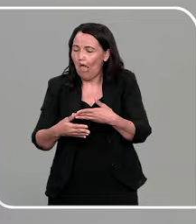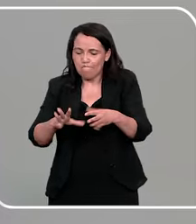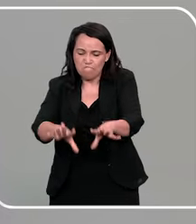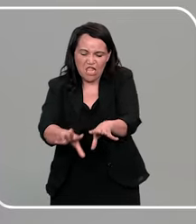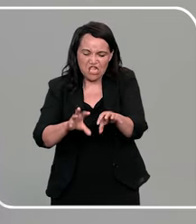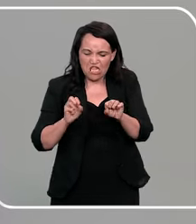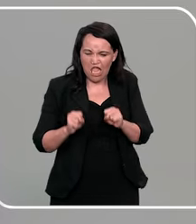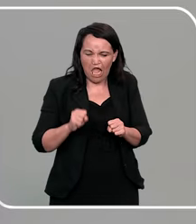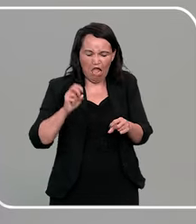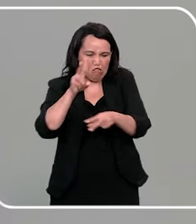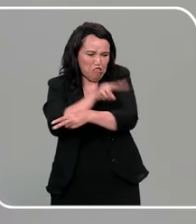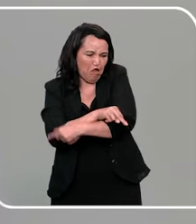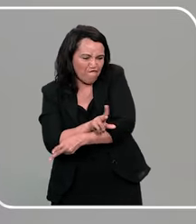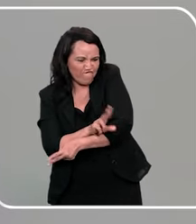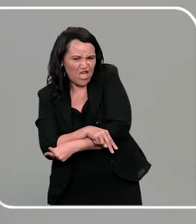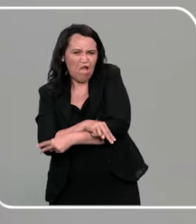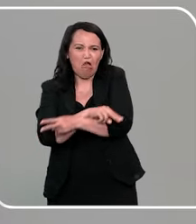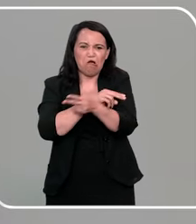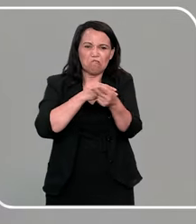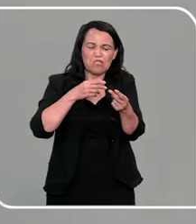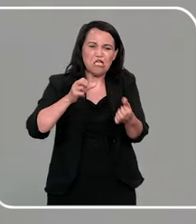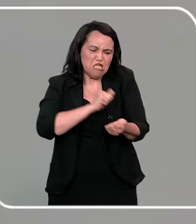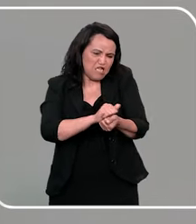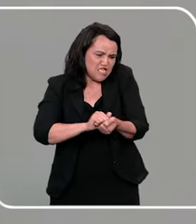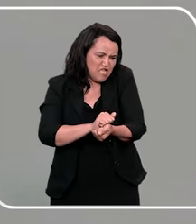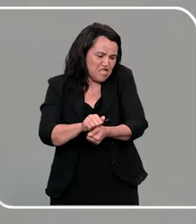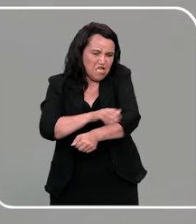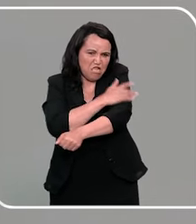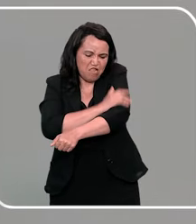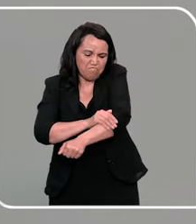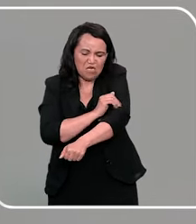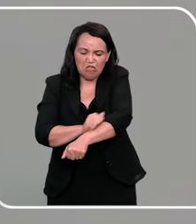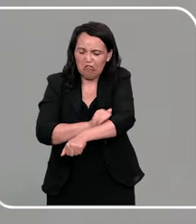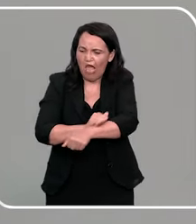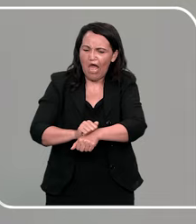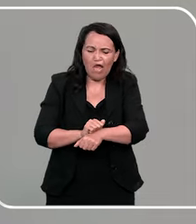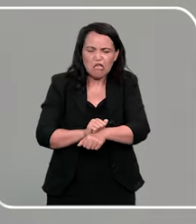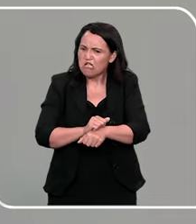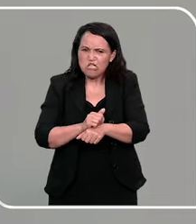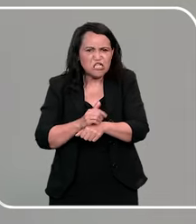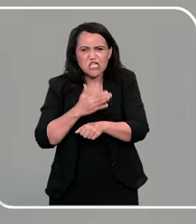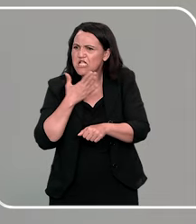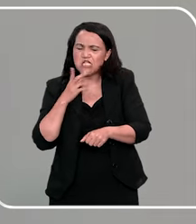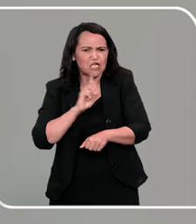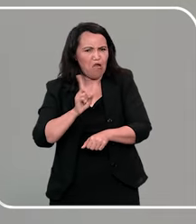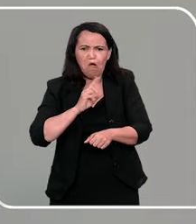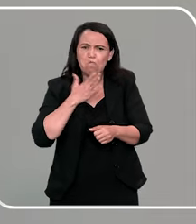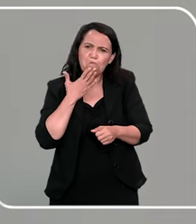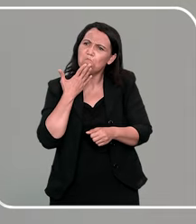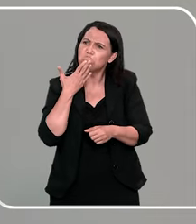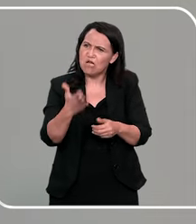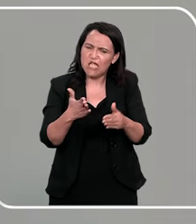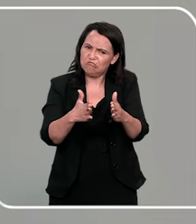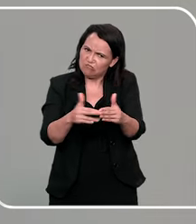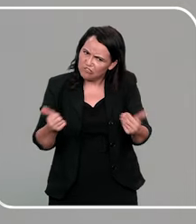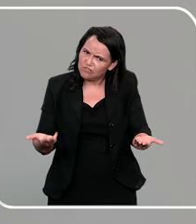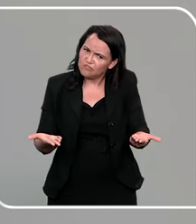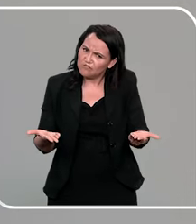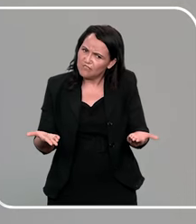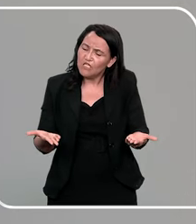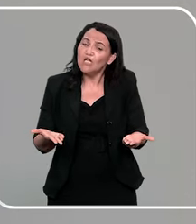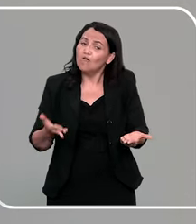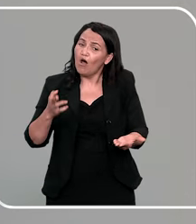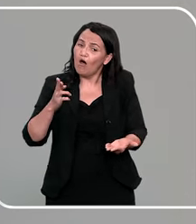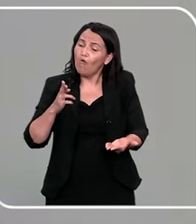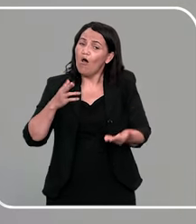qualquer forma e trocar a fralda e não sei o que, sem pedir licença, né? E quando a gente faz desde pequenininho, igual a Keila deu o relato da menininha que ela